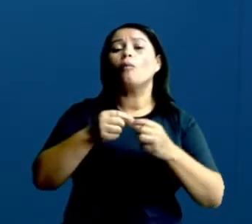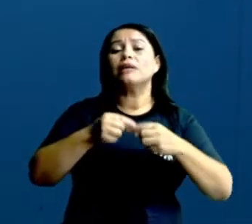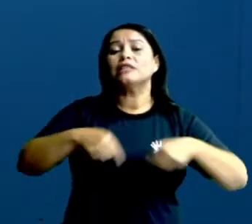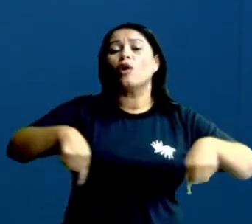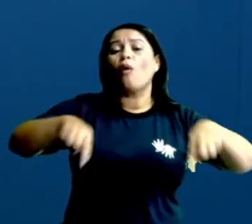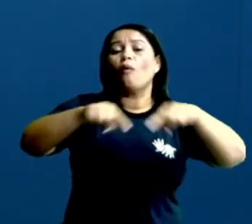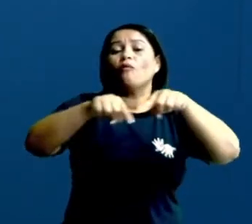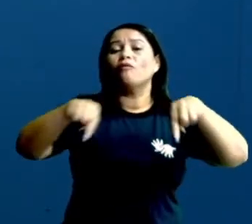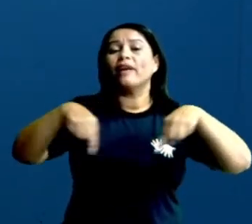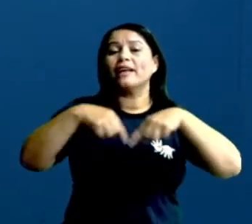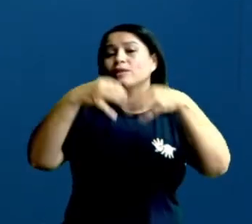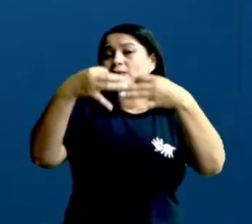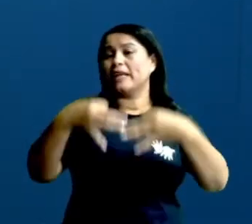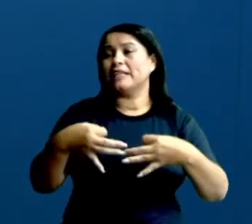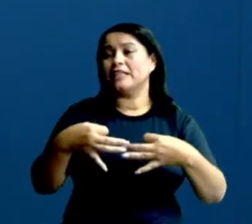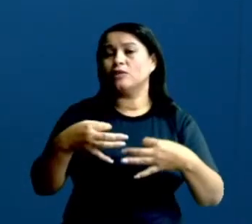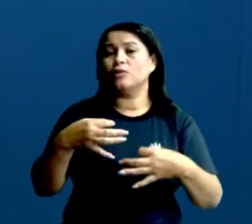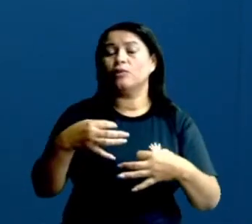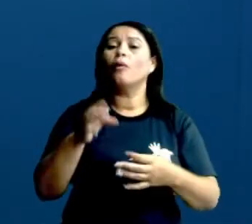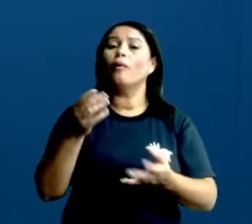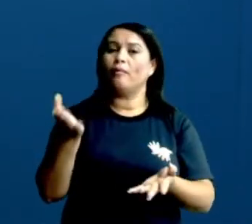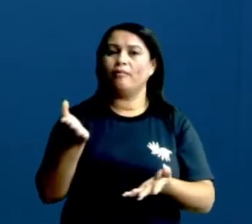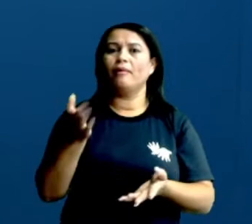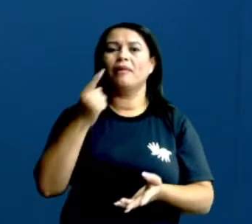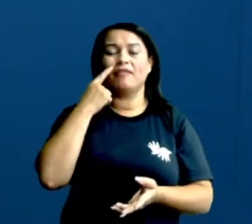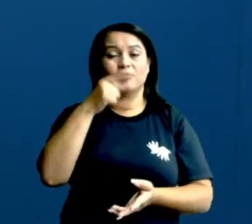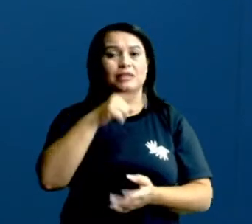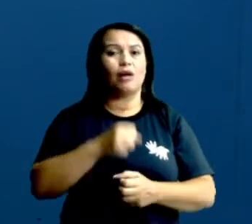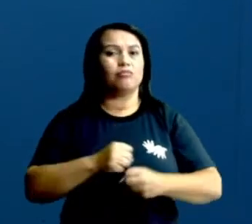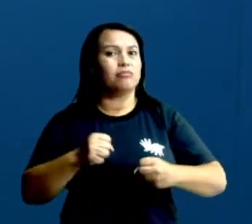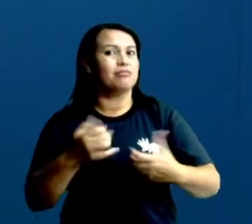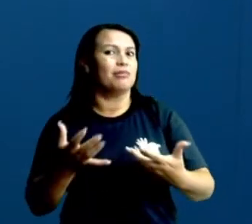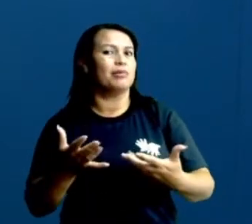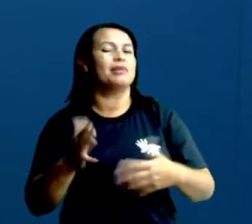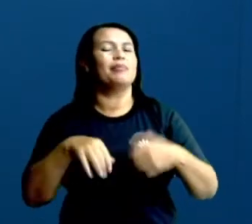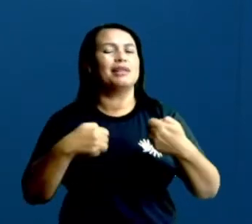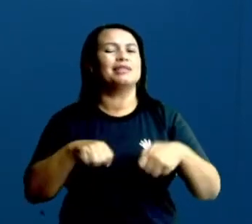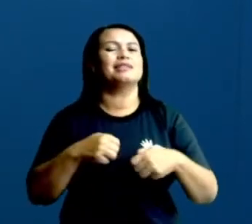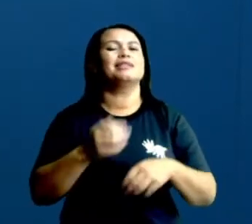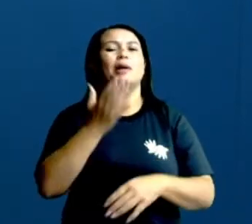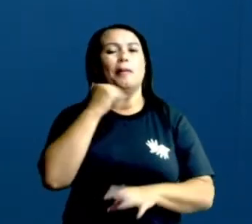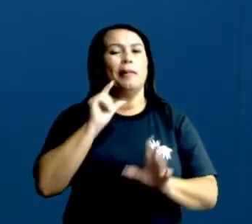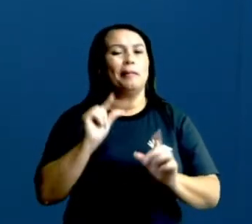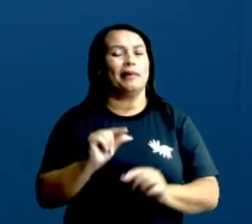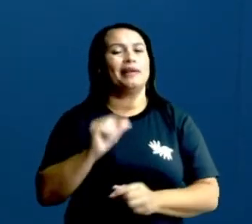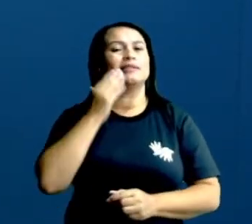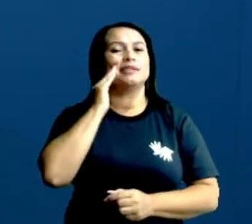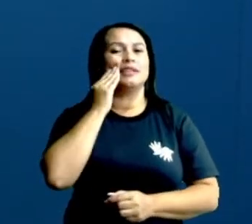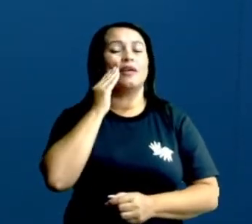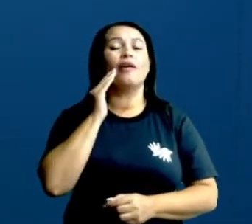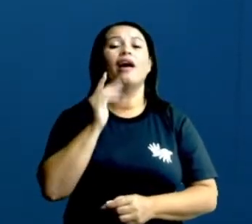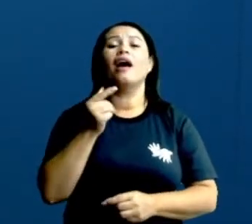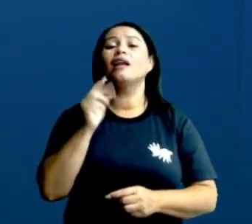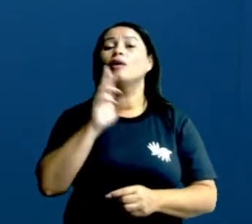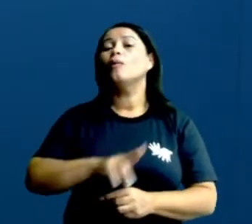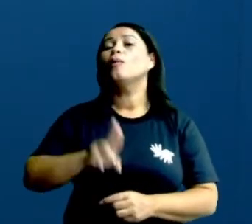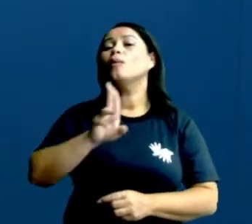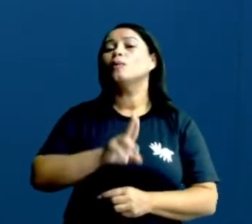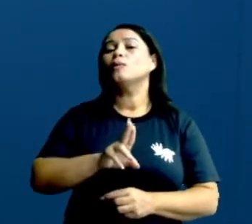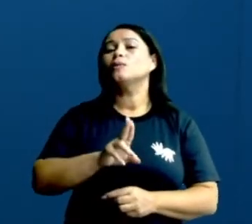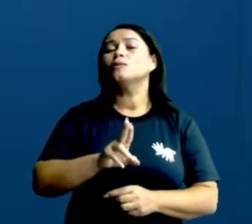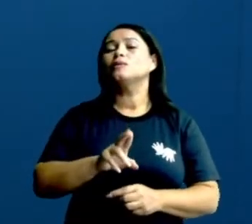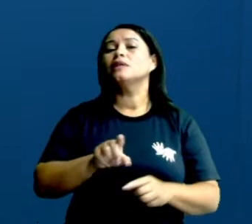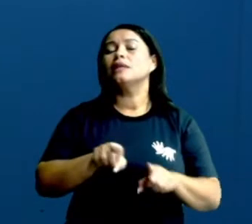circunferência, se tá tudo certinho. Porque se tiver a circunferência, se tiver muito grande, né? Já sabe aí que tem que fazer uma dieta. Aí ele pega e faz. Ele usa